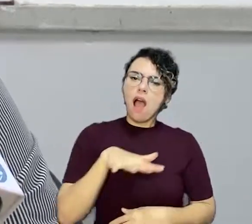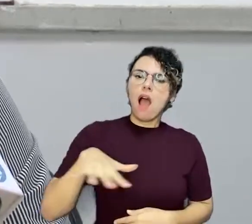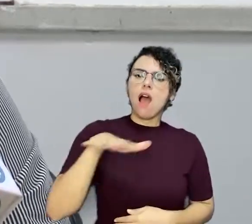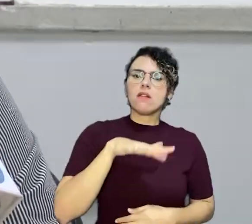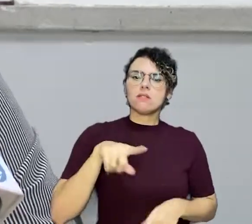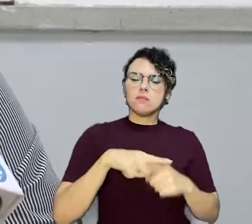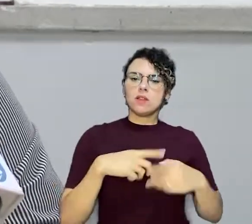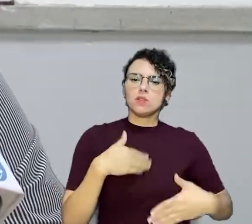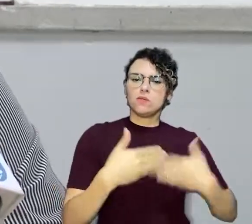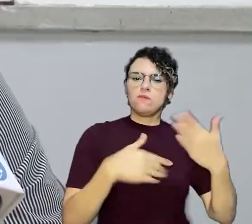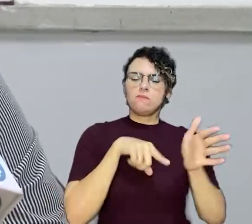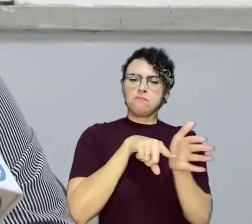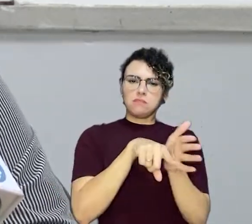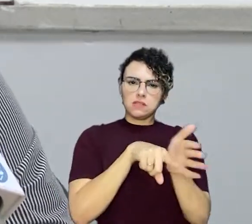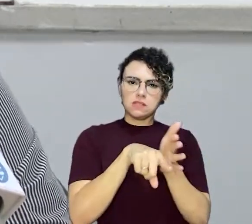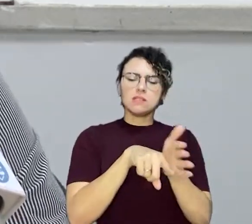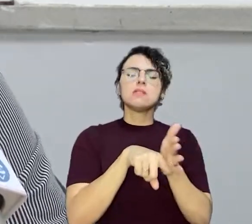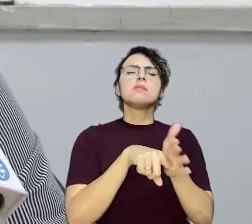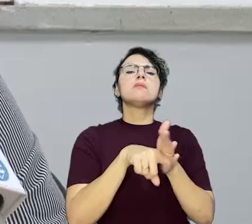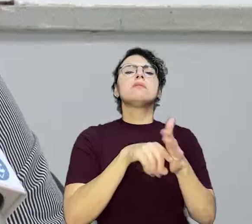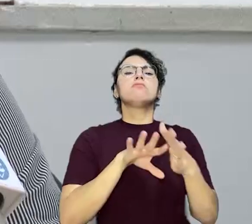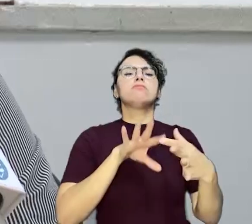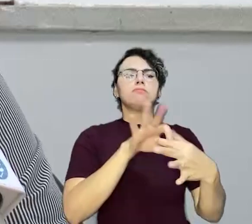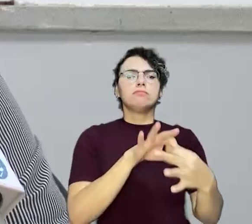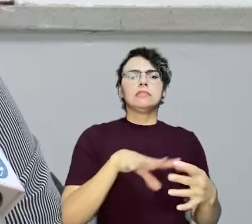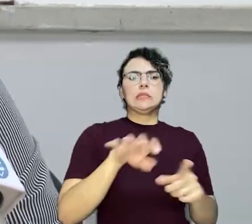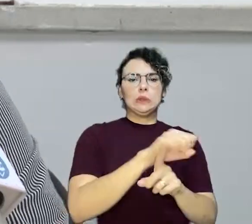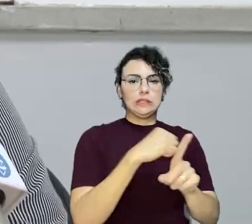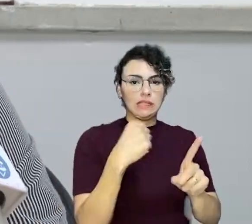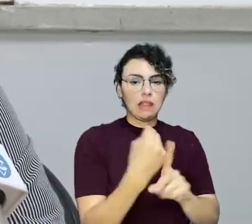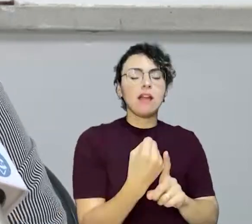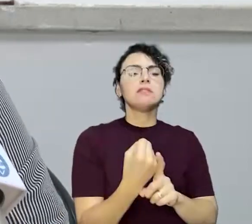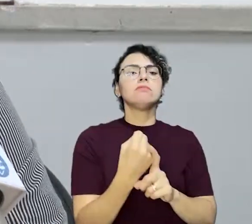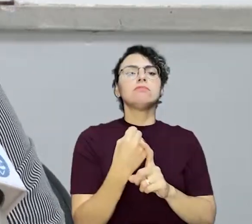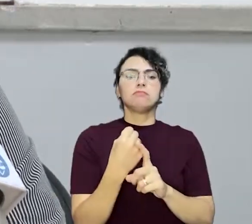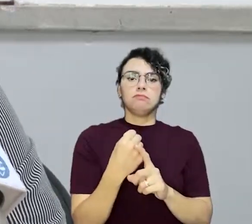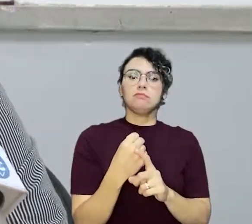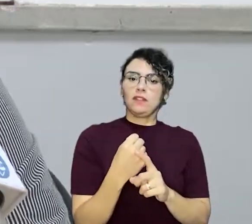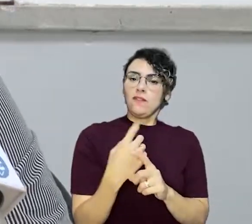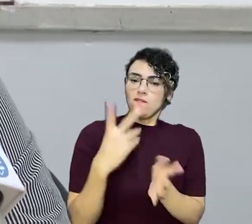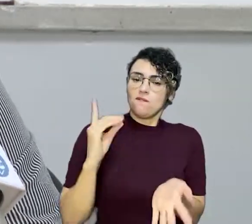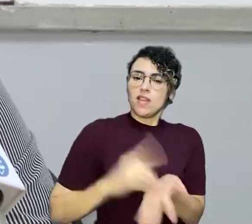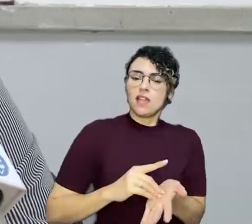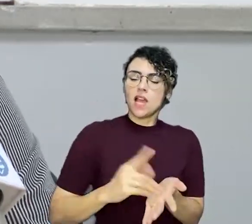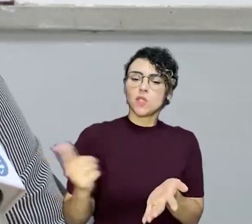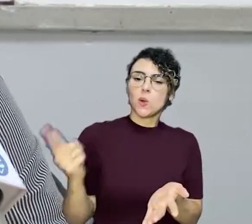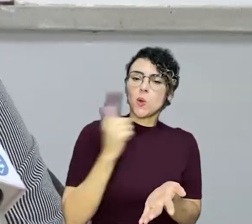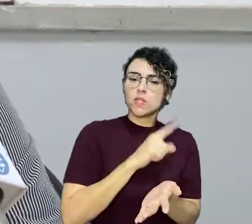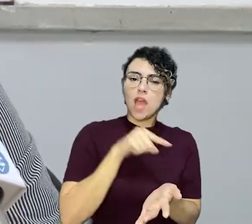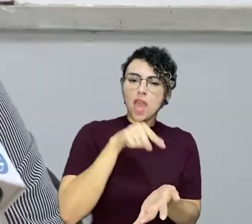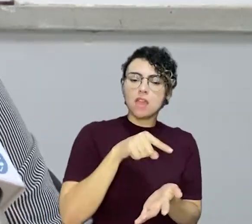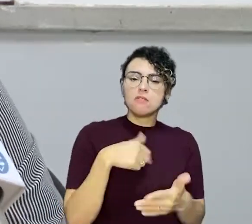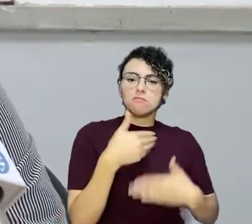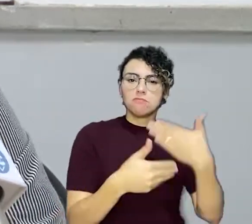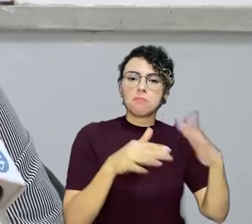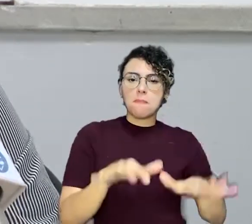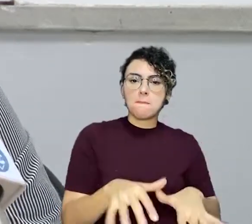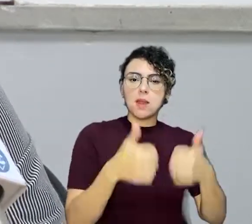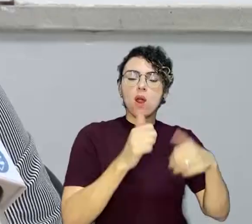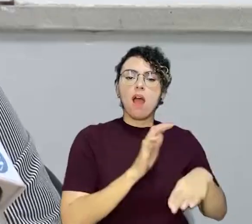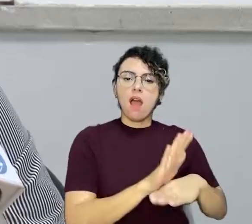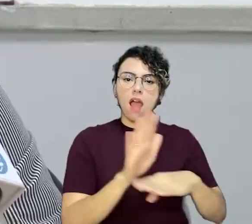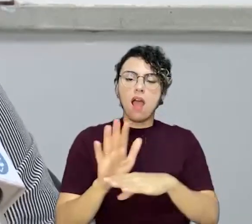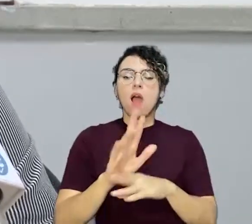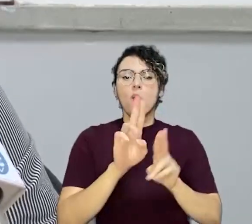de contribuição de desenvolver uma pesquisa aplicada, que no fundo pode se transformar em